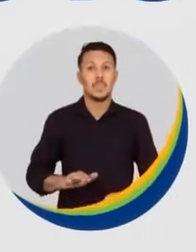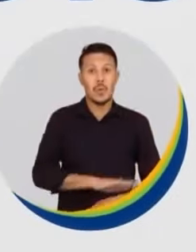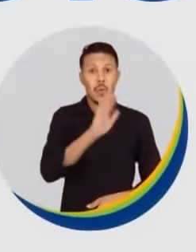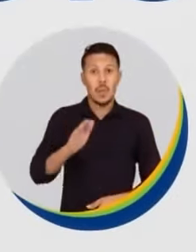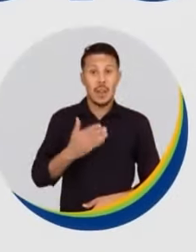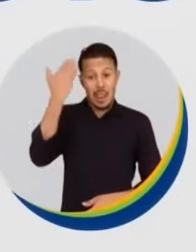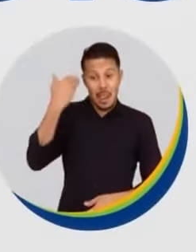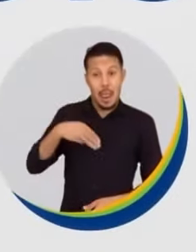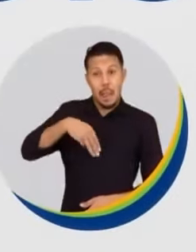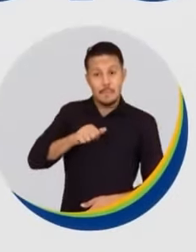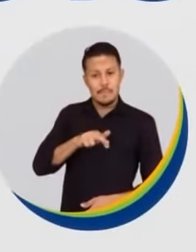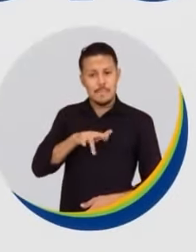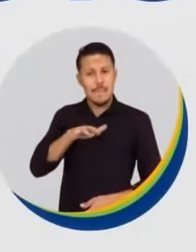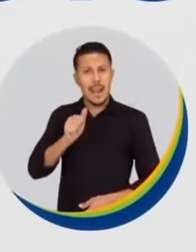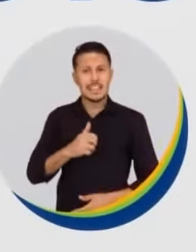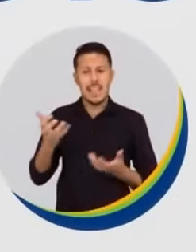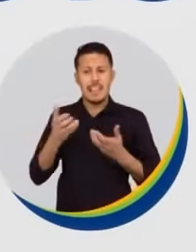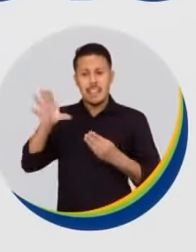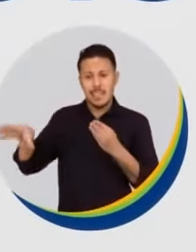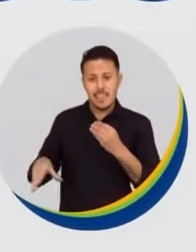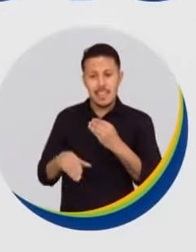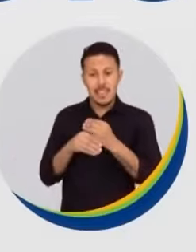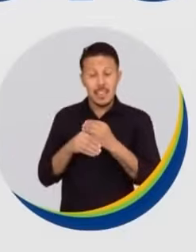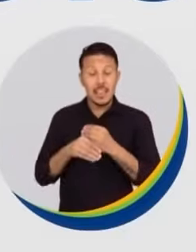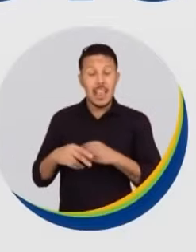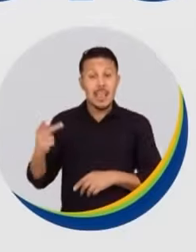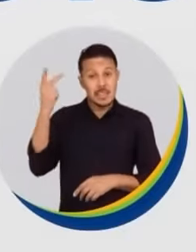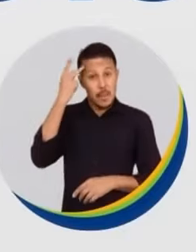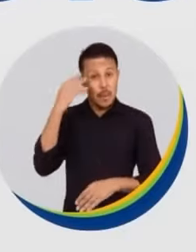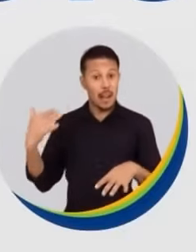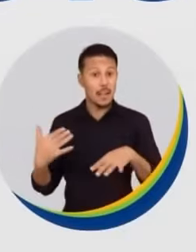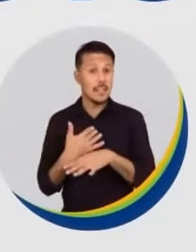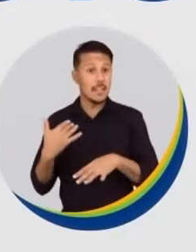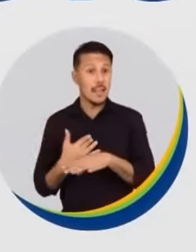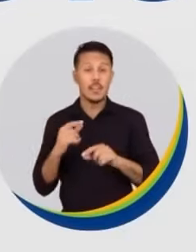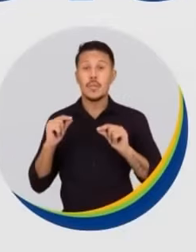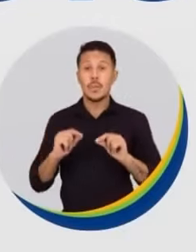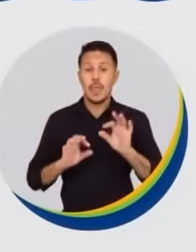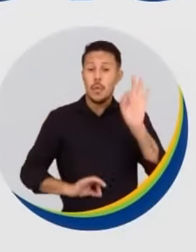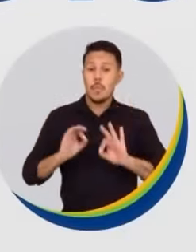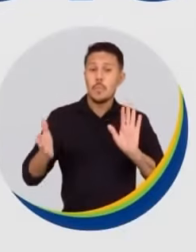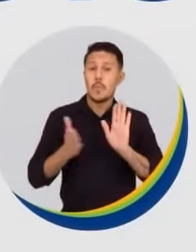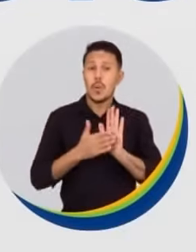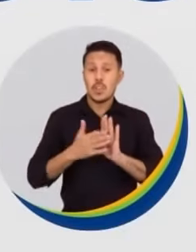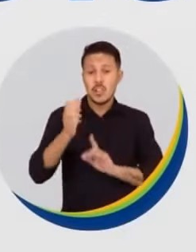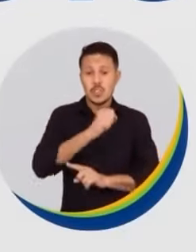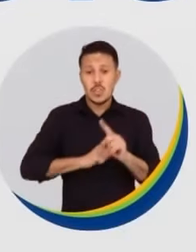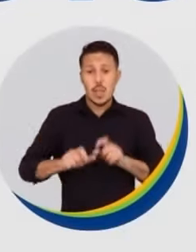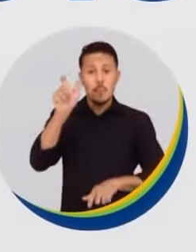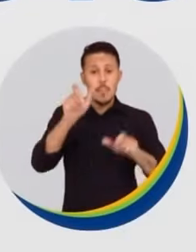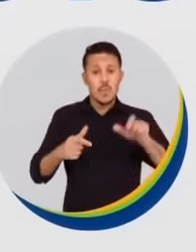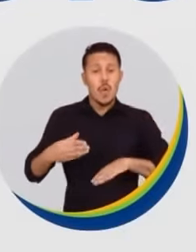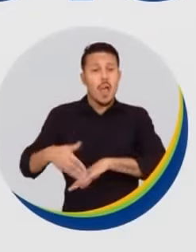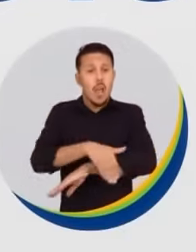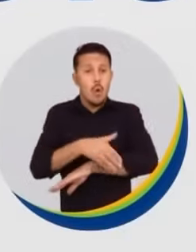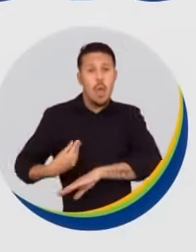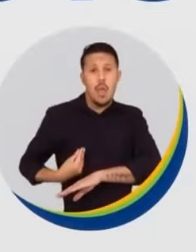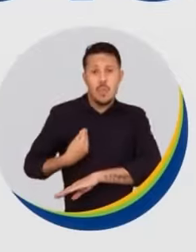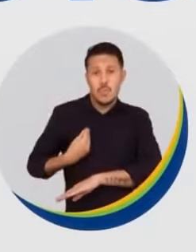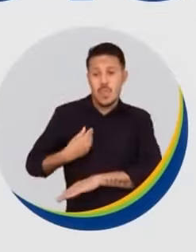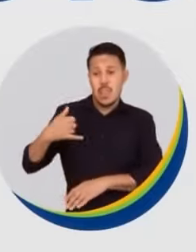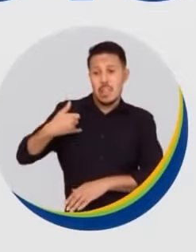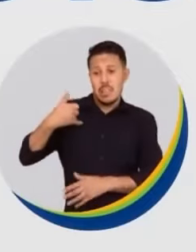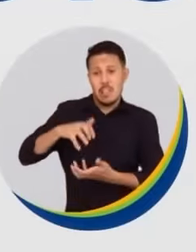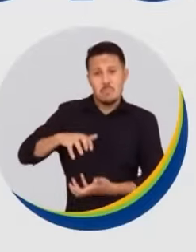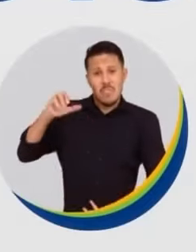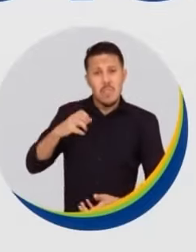Olá, sou professora Márcia Reicher e quero somar com a cidade de São Paulo, com projetos sociais para moradores de rua, quarta idade e